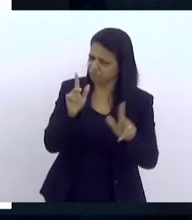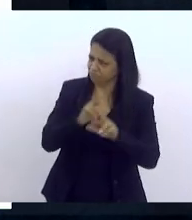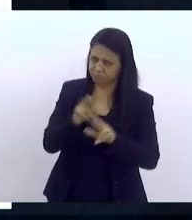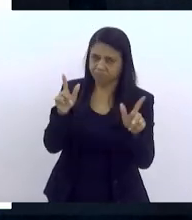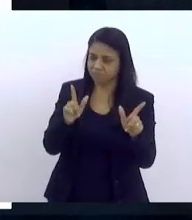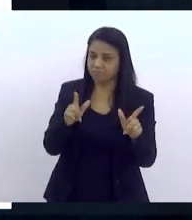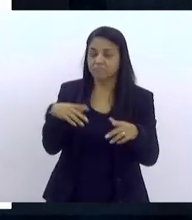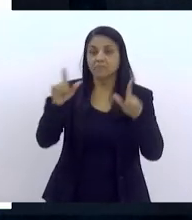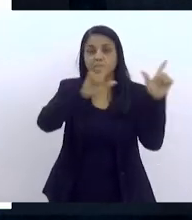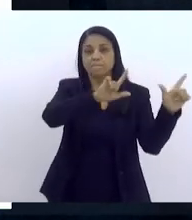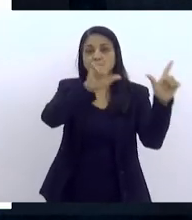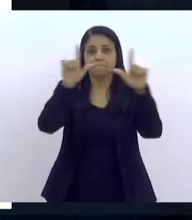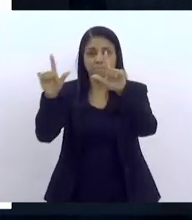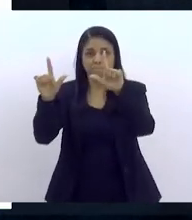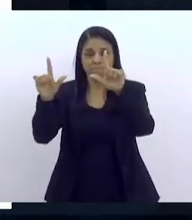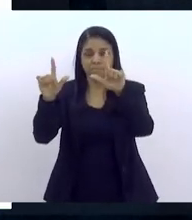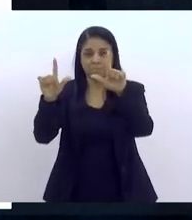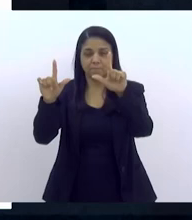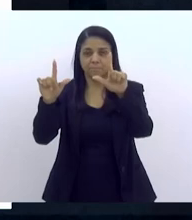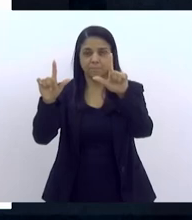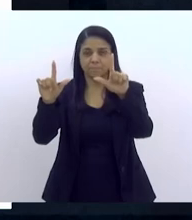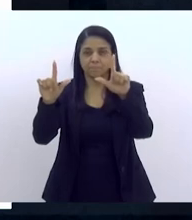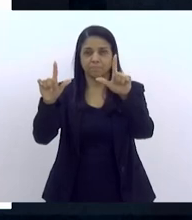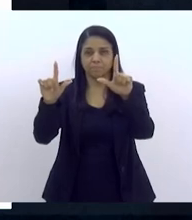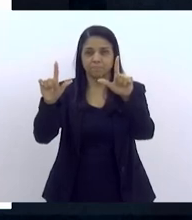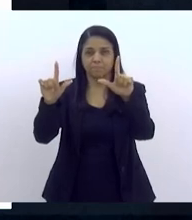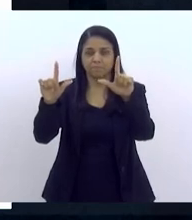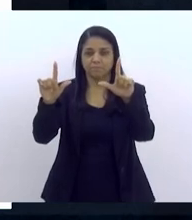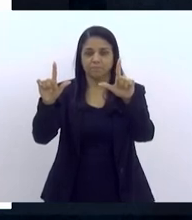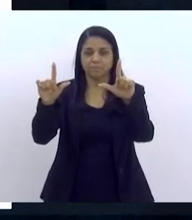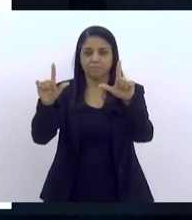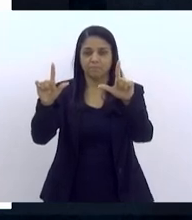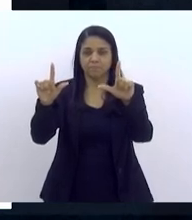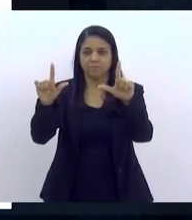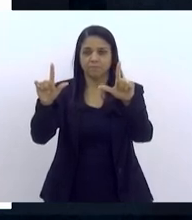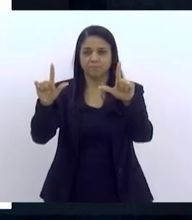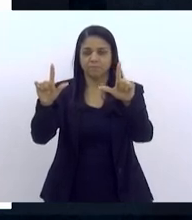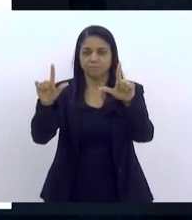Passar a próxima, por favor. O próximo slide.